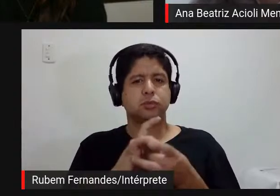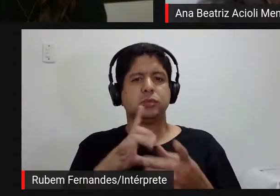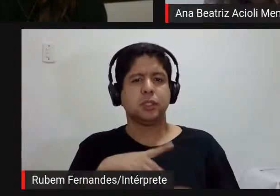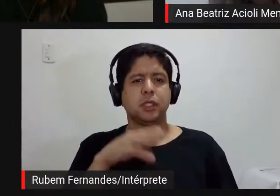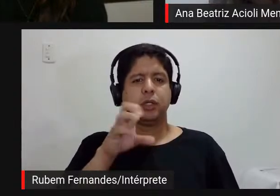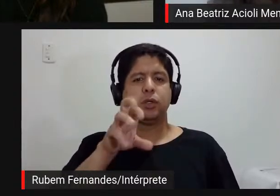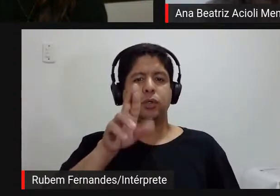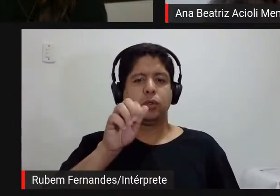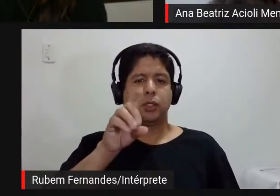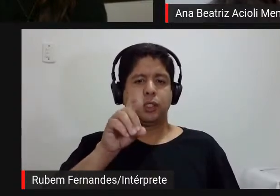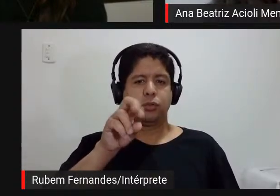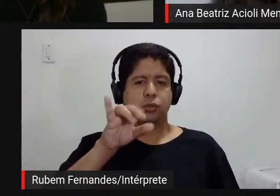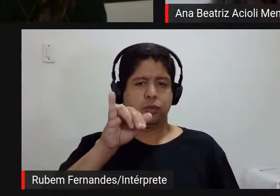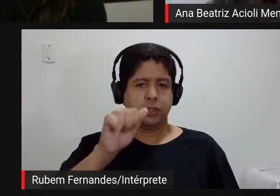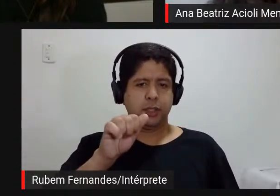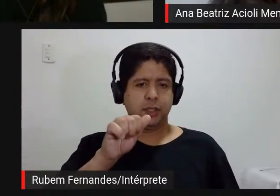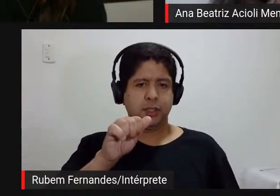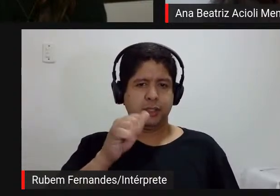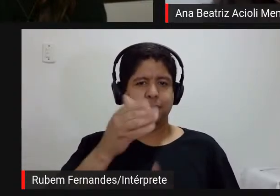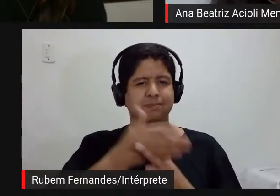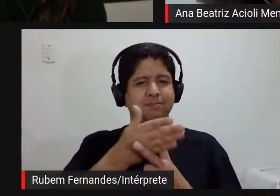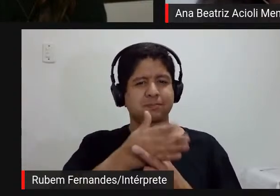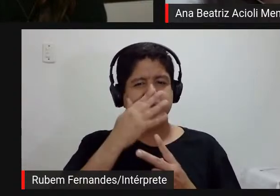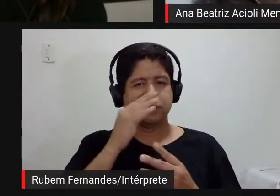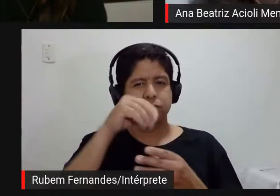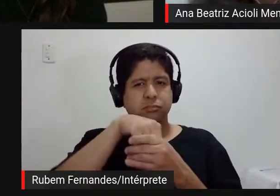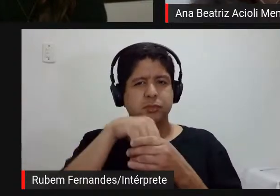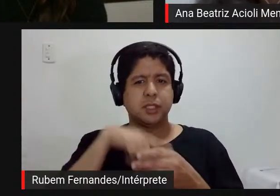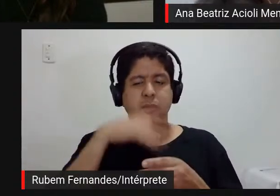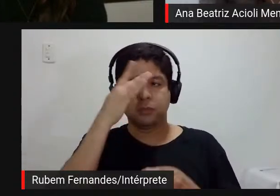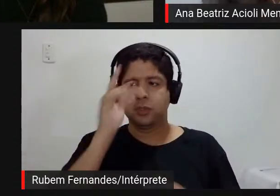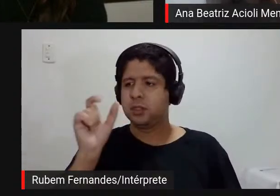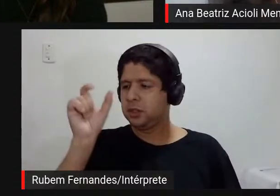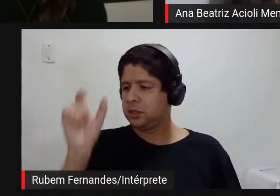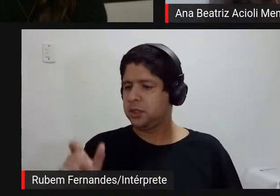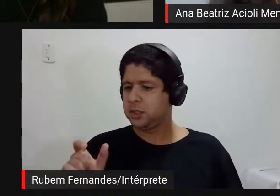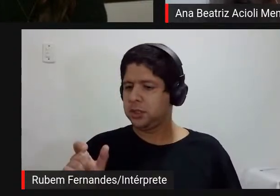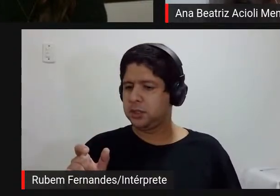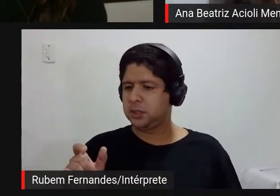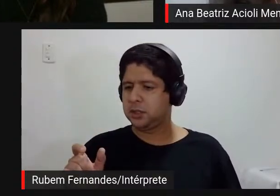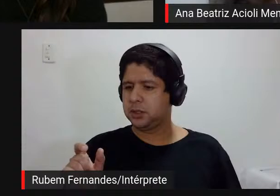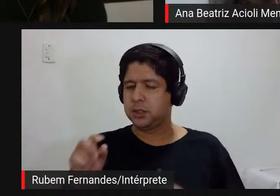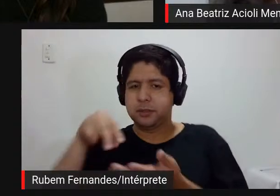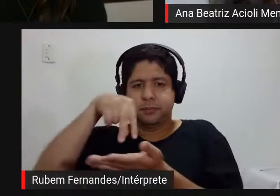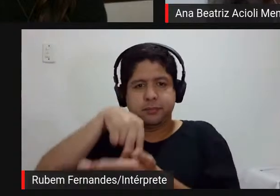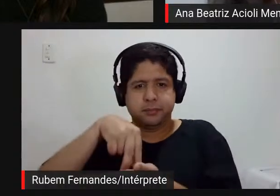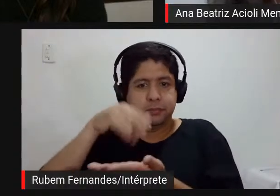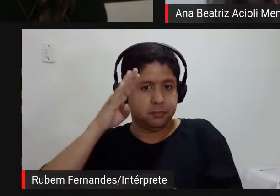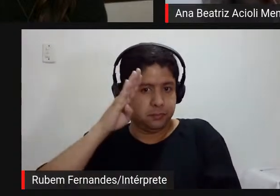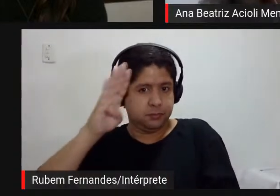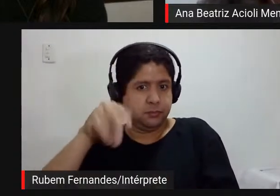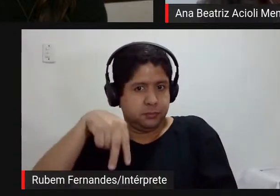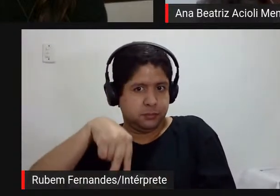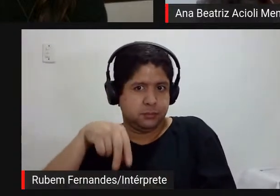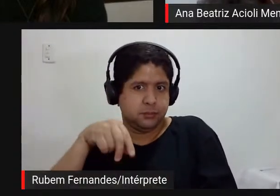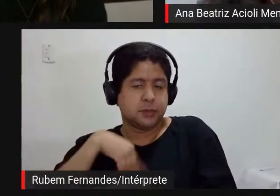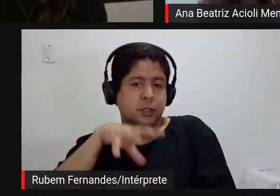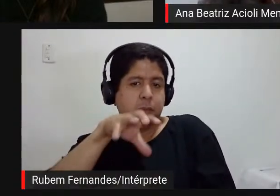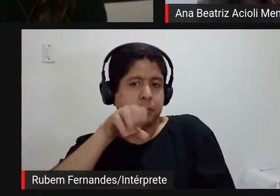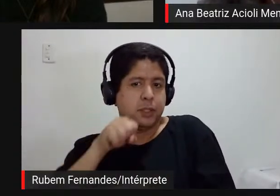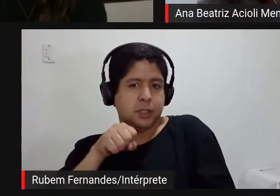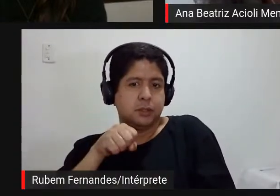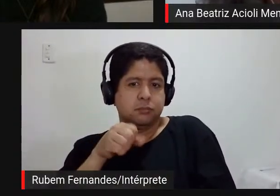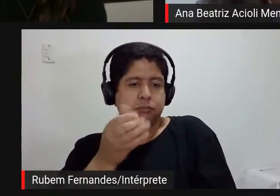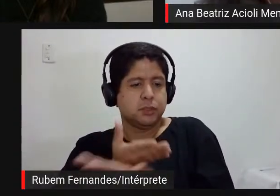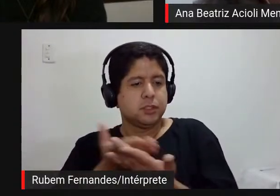e a Ana colocou o artista no meio então eu puxo para o mediador o